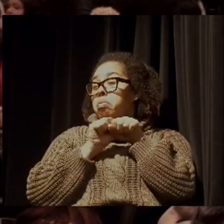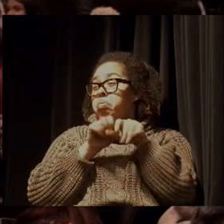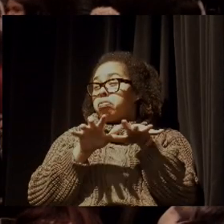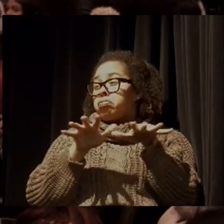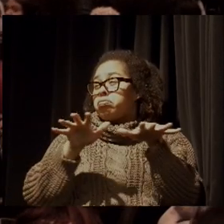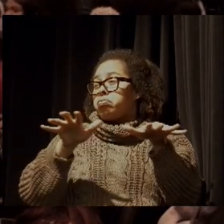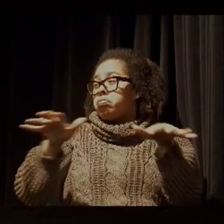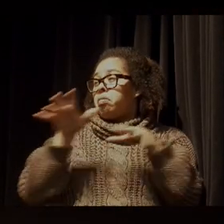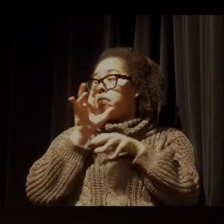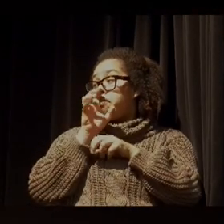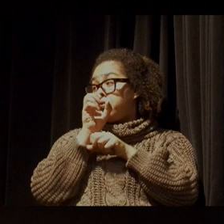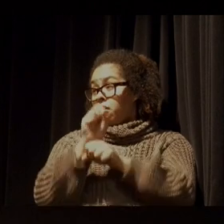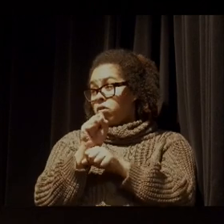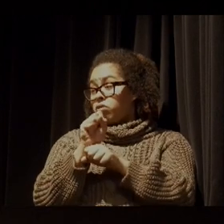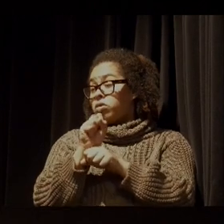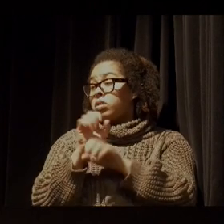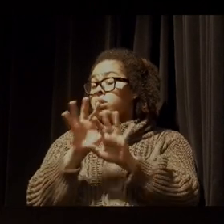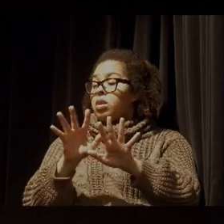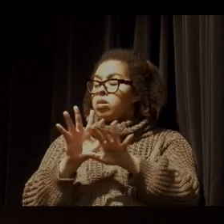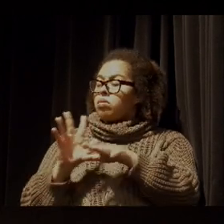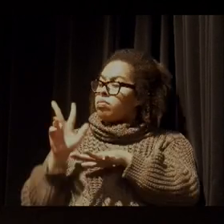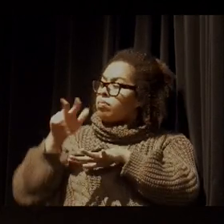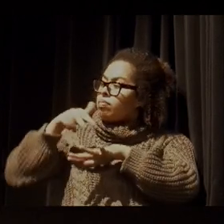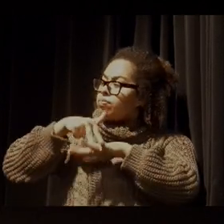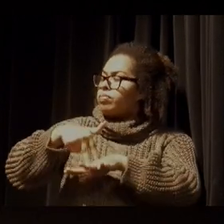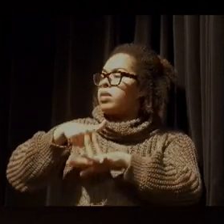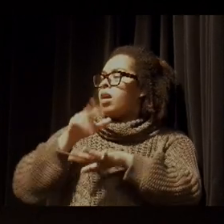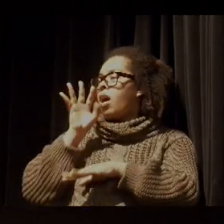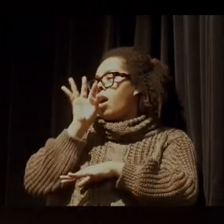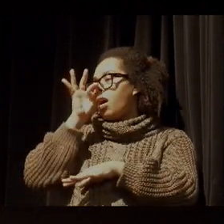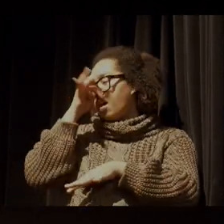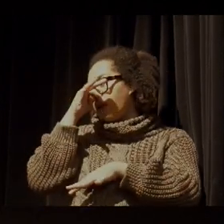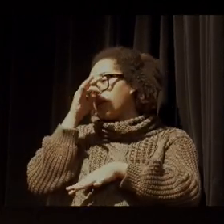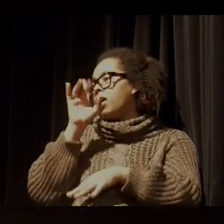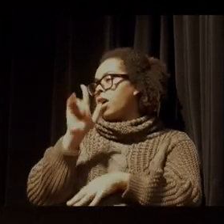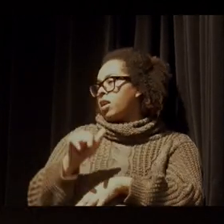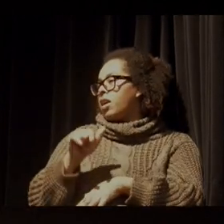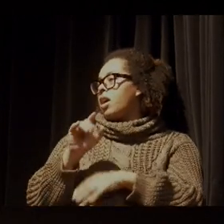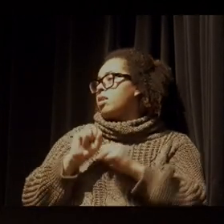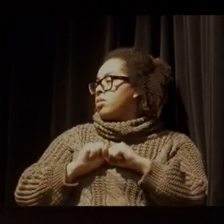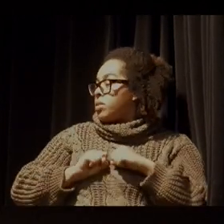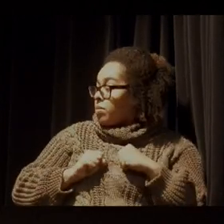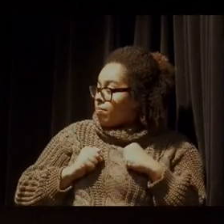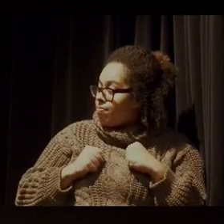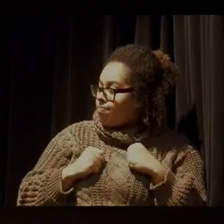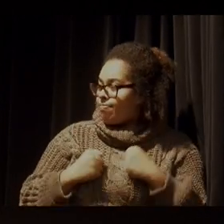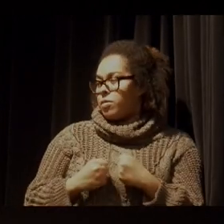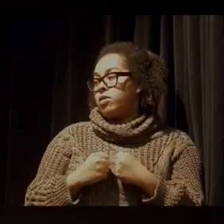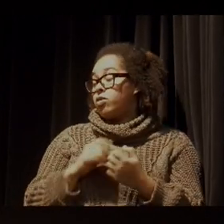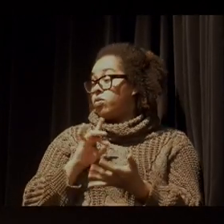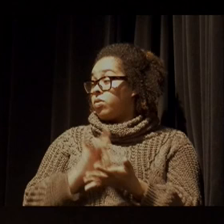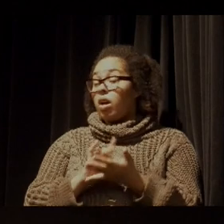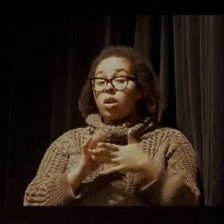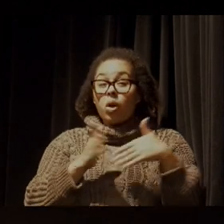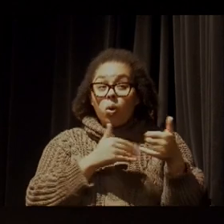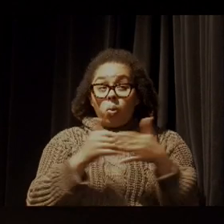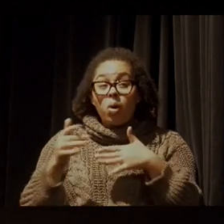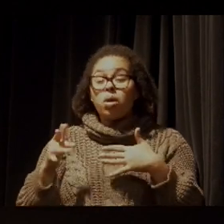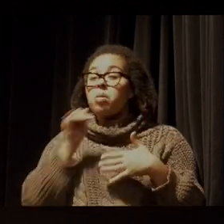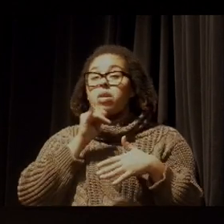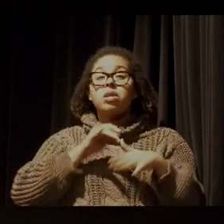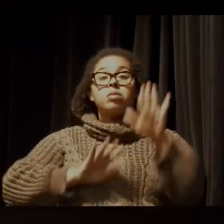forte. Então, a resistência a isso já é em si um esforço muito grande. Qualquer um que se